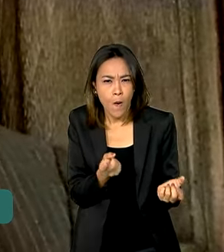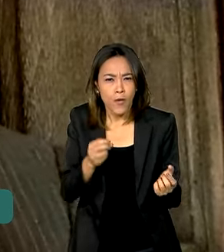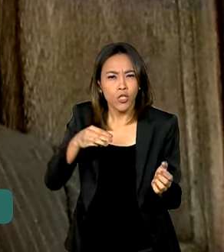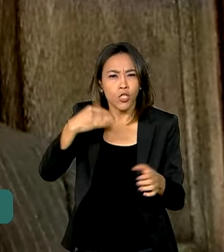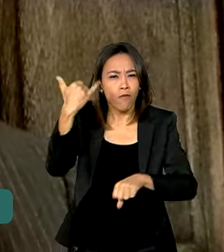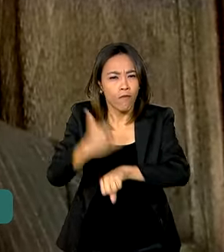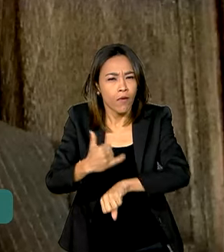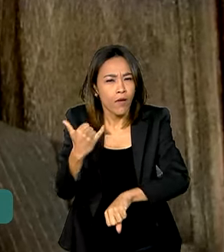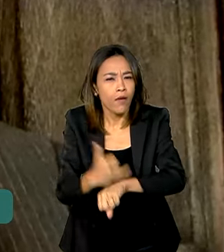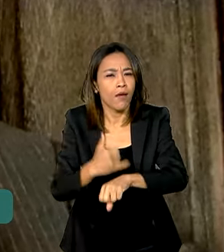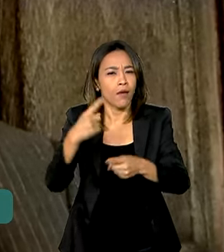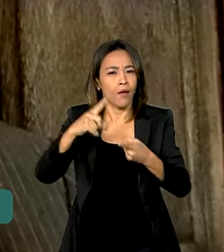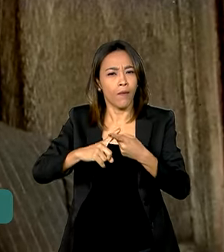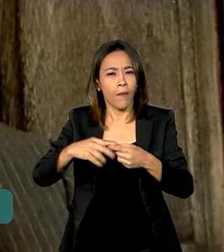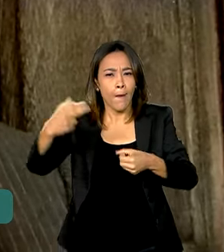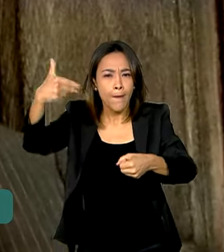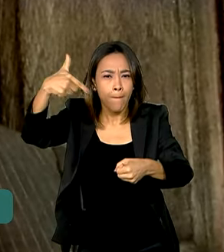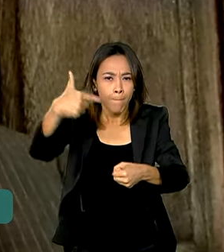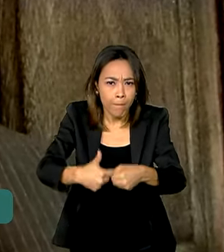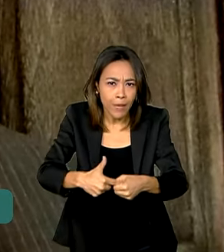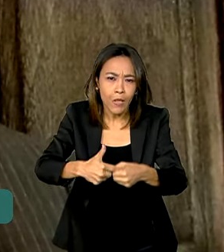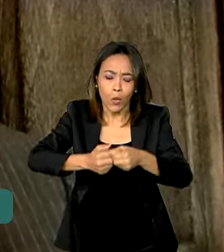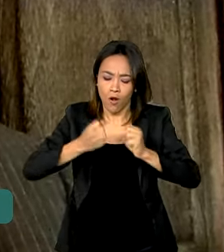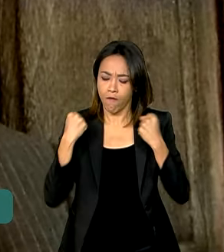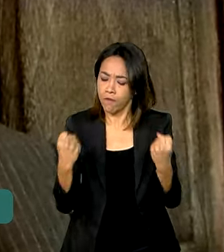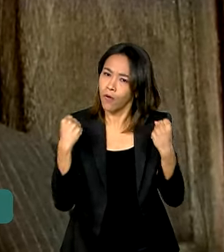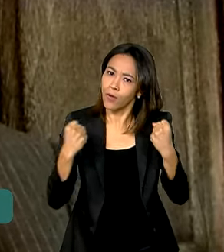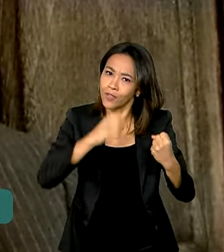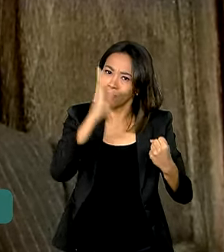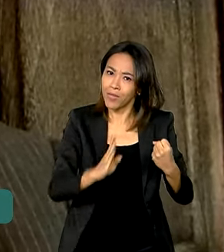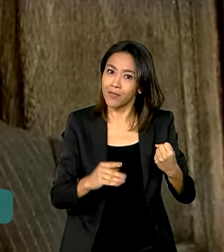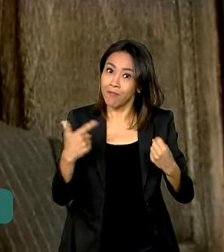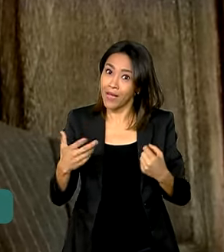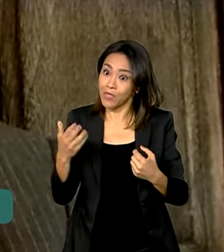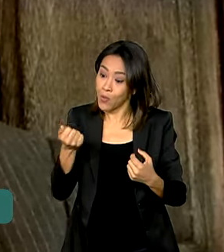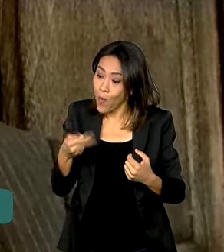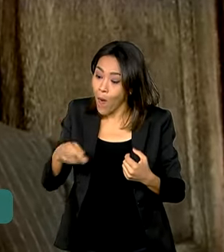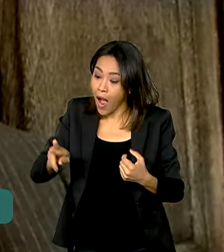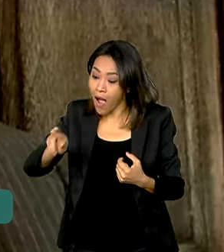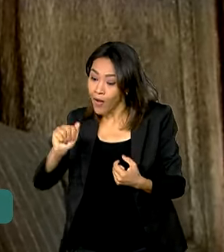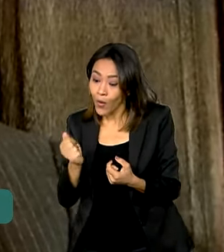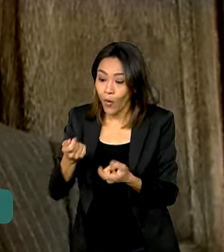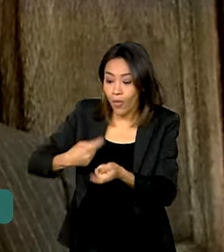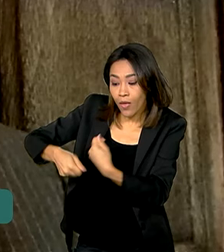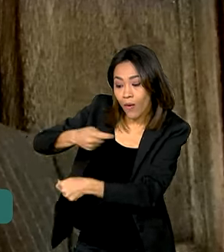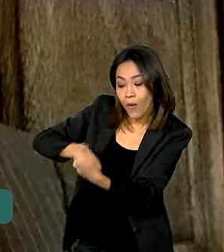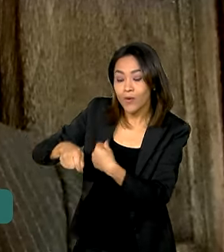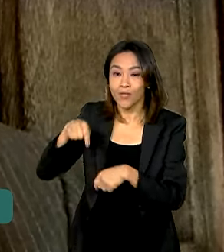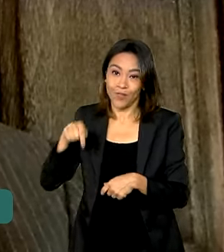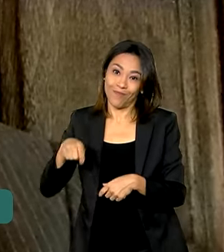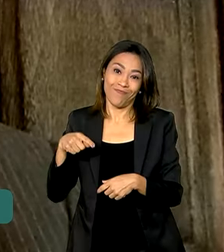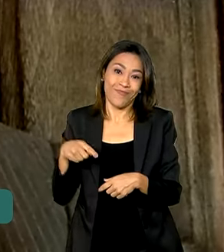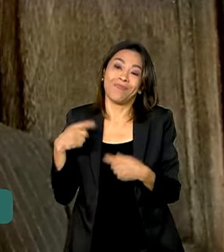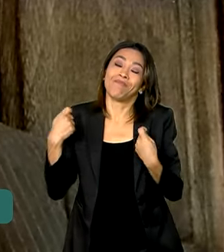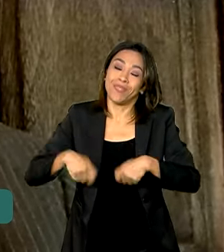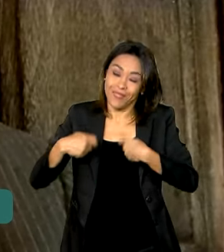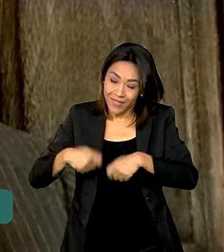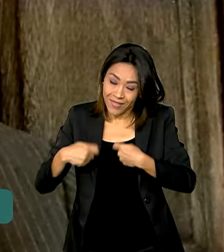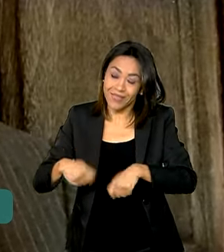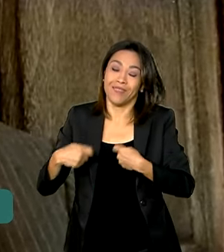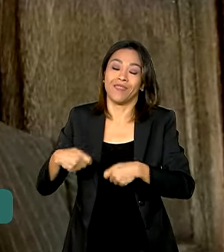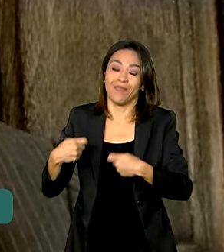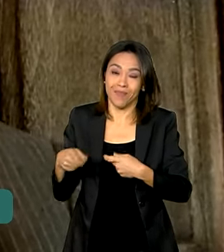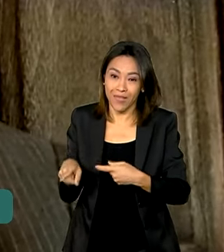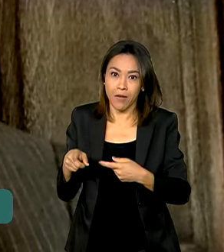minério de ferro, petróleo, mas não tenha dúvida que sem o agro, nós não teríamos esses números fabulosos que temos